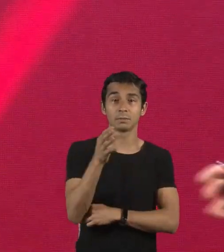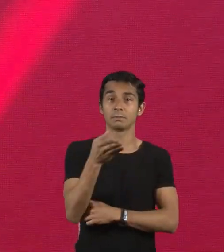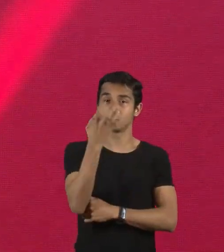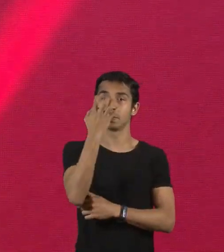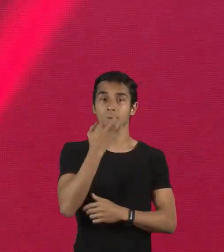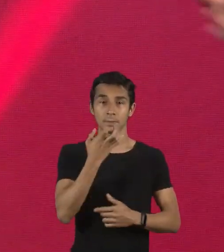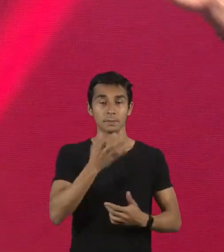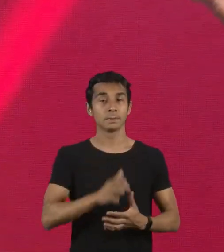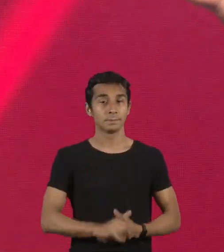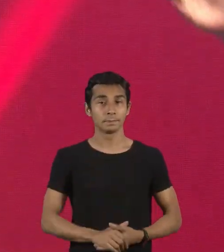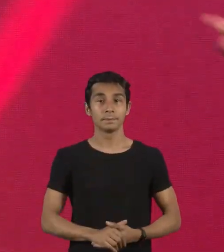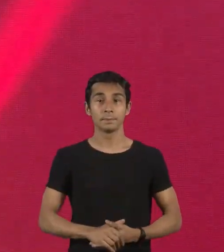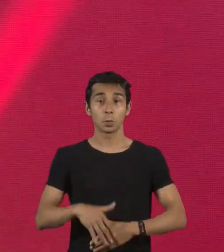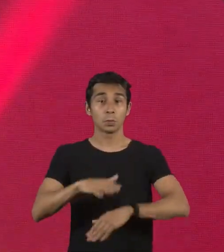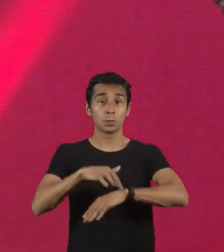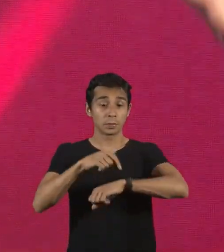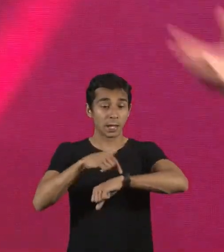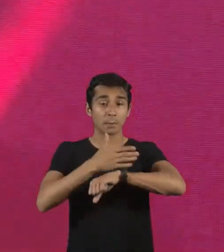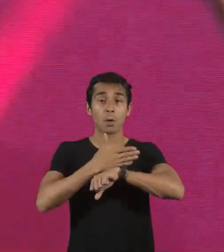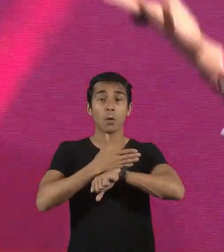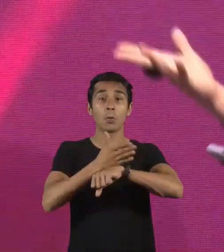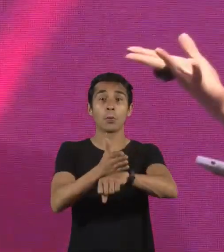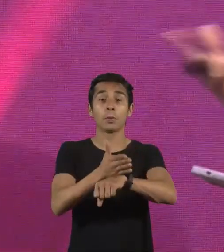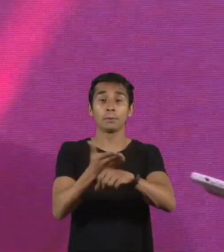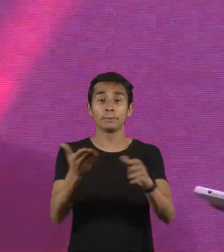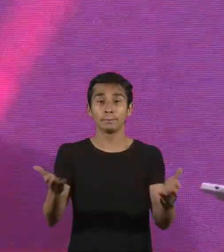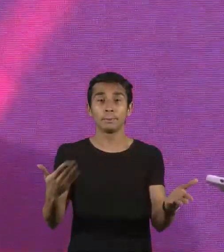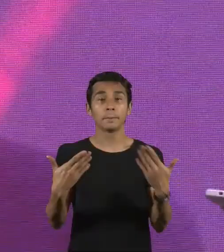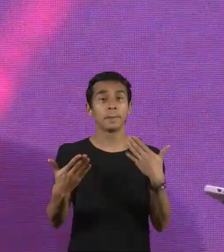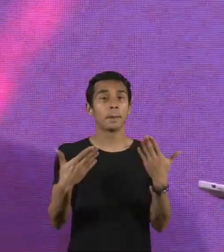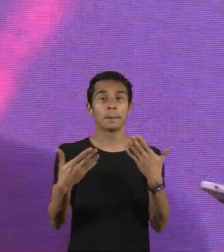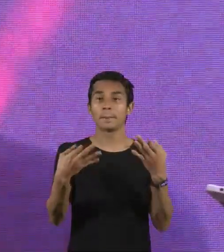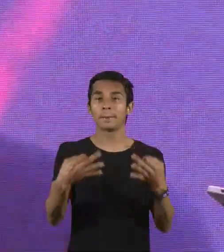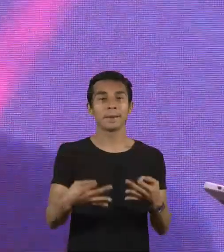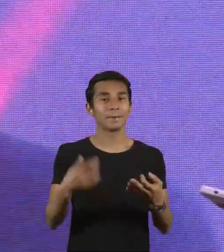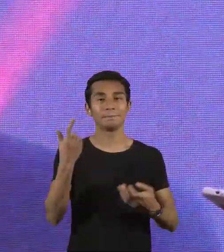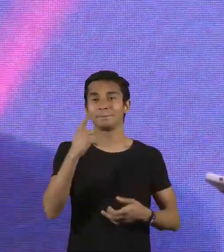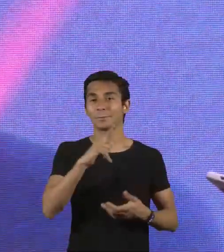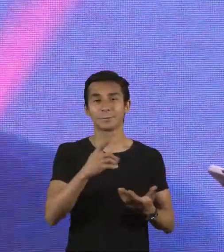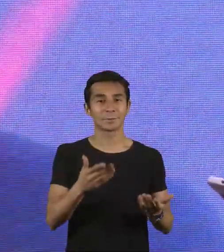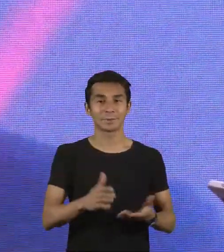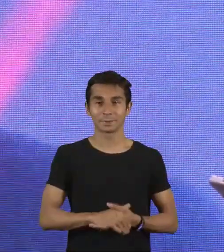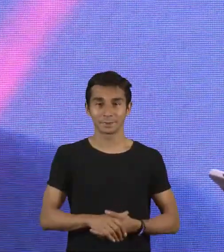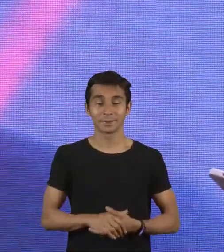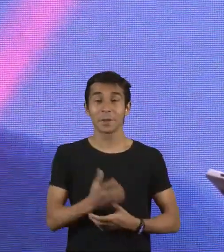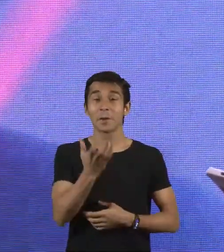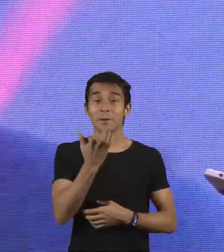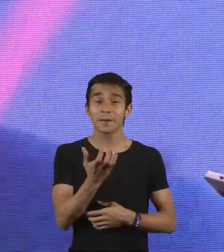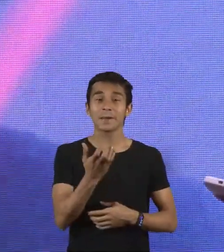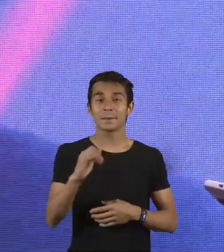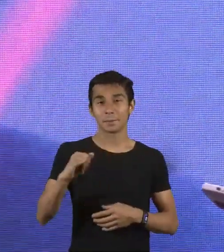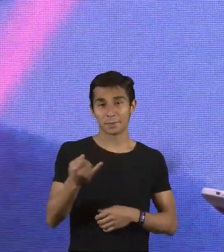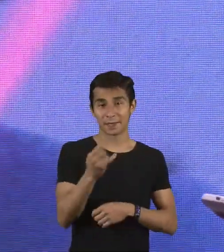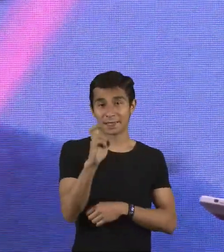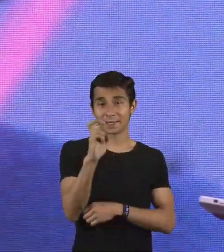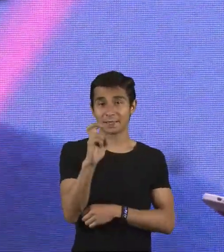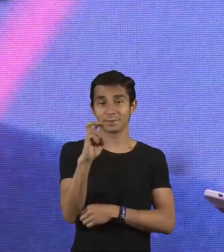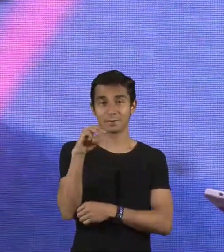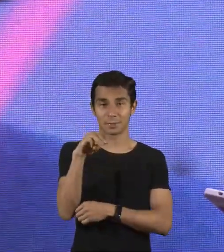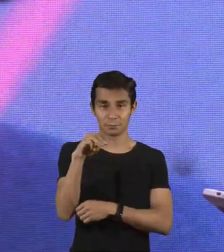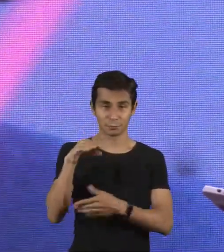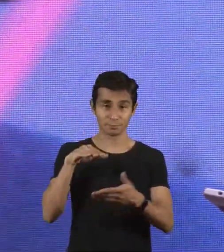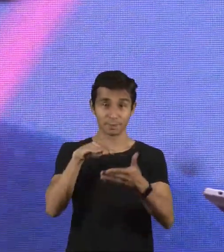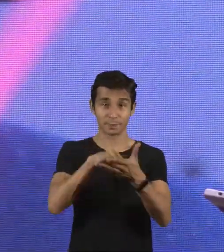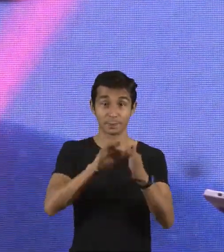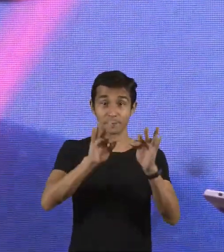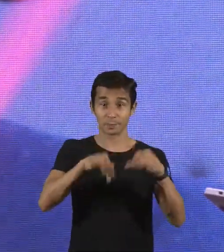Nosso tempo acaba assim, a gente nem consegue conversar direito, então, queria que cada uma de vocês, aproveitando esses cinco minutinhos restantes que